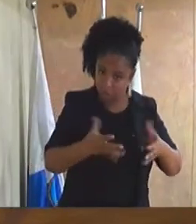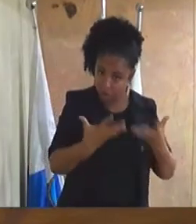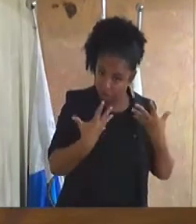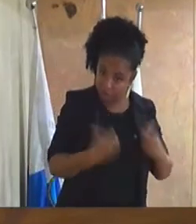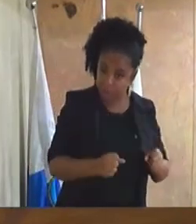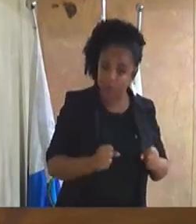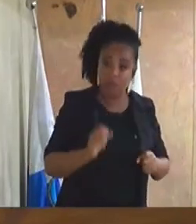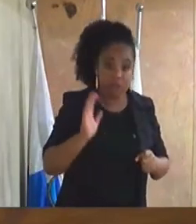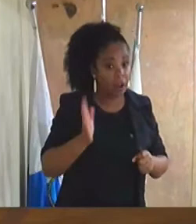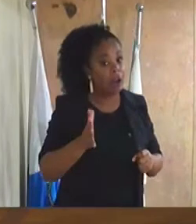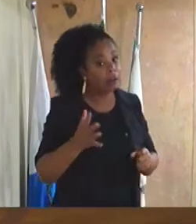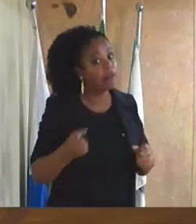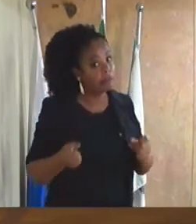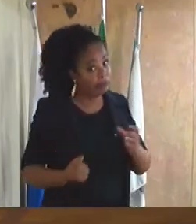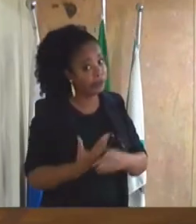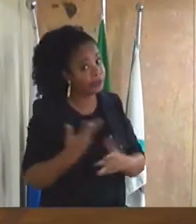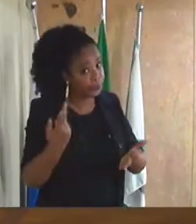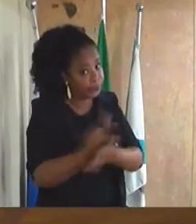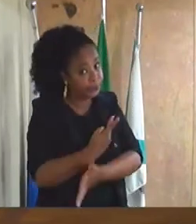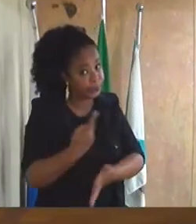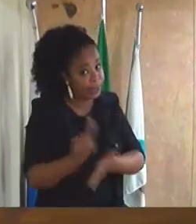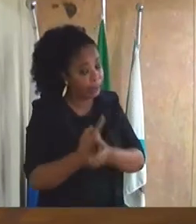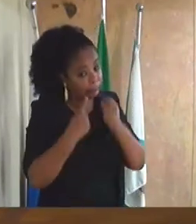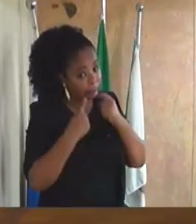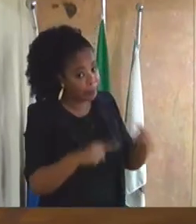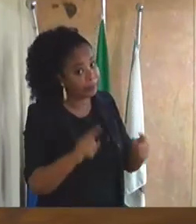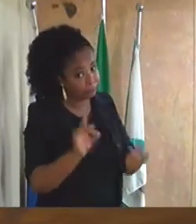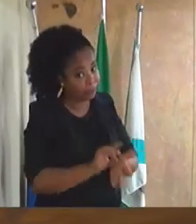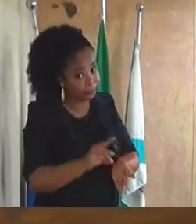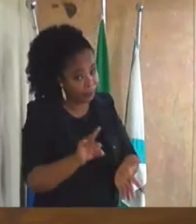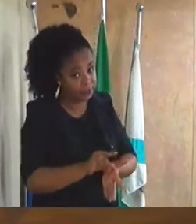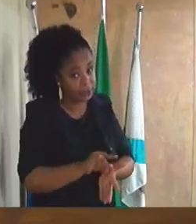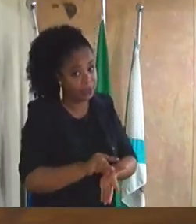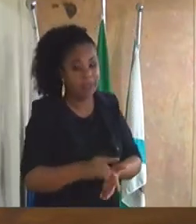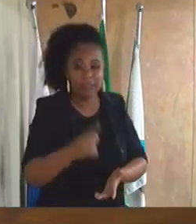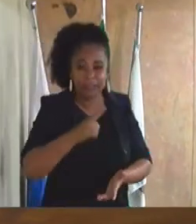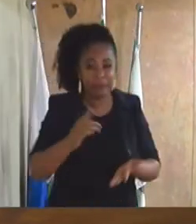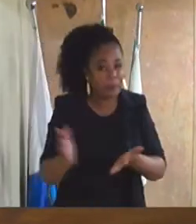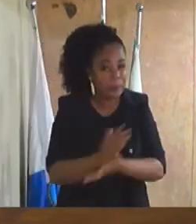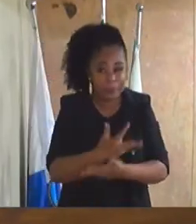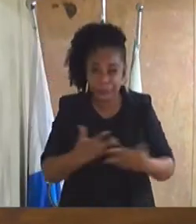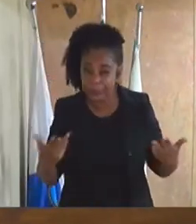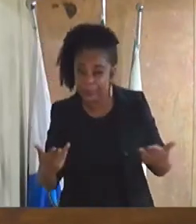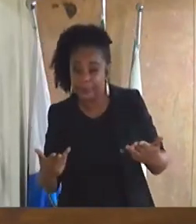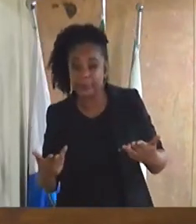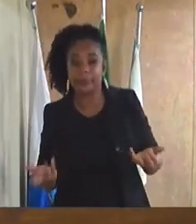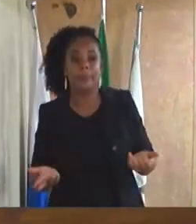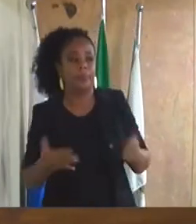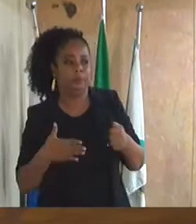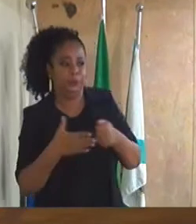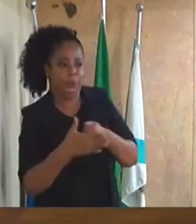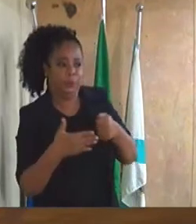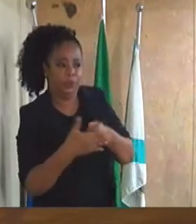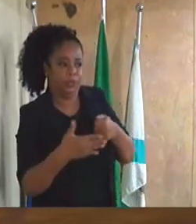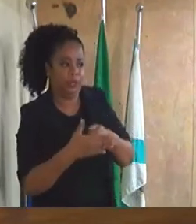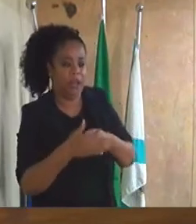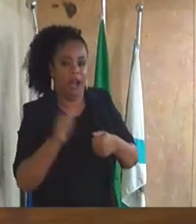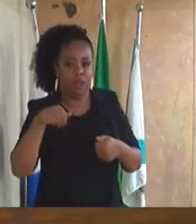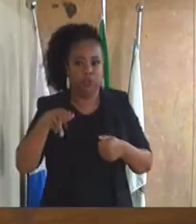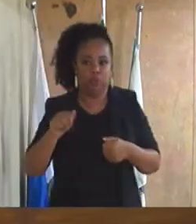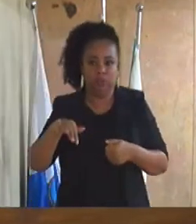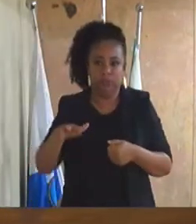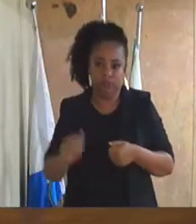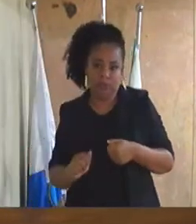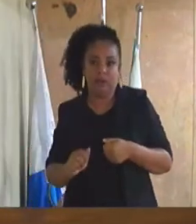existe pois tem muitas denúncias evasivas anônimas que sequer tem que ser consideradas mas é claro é